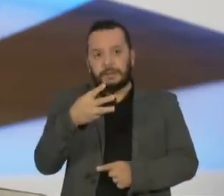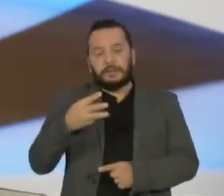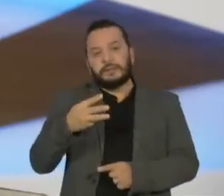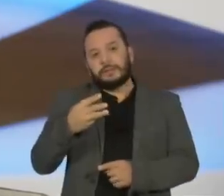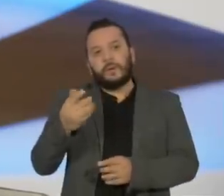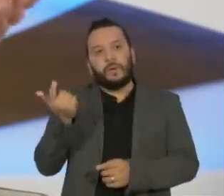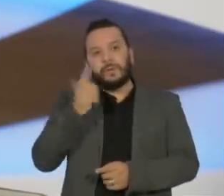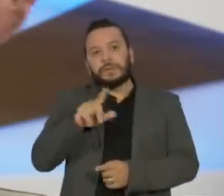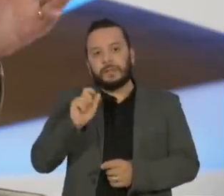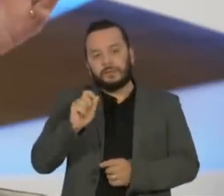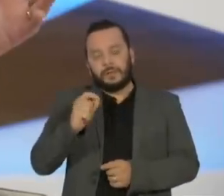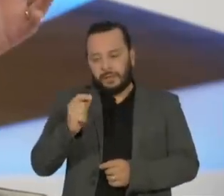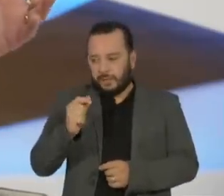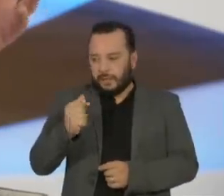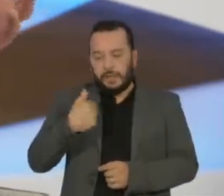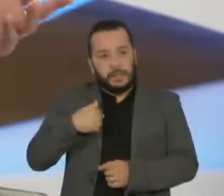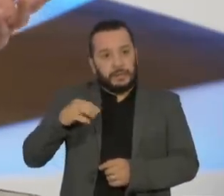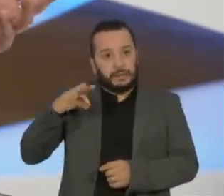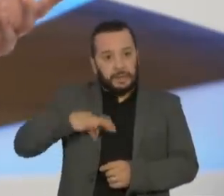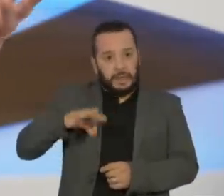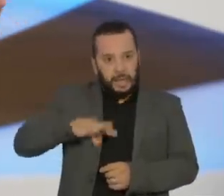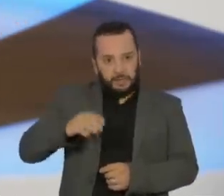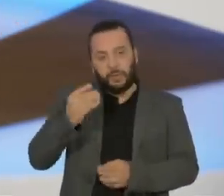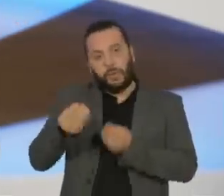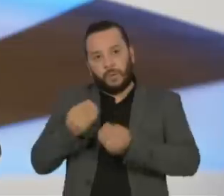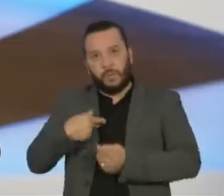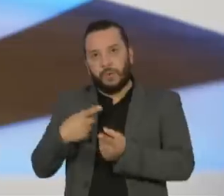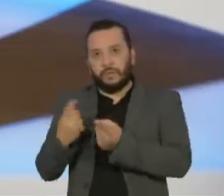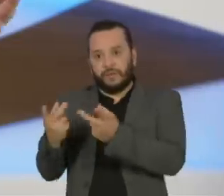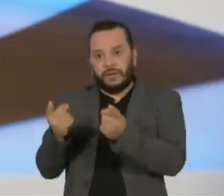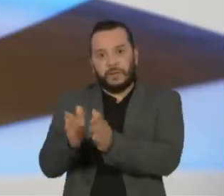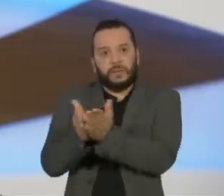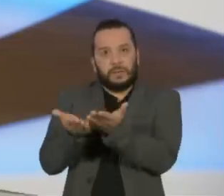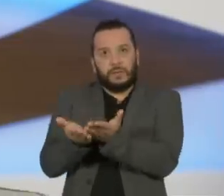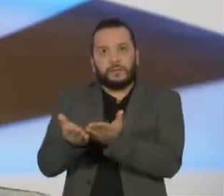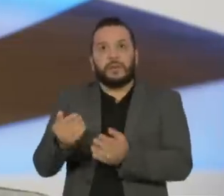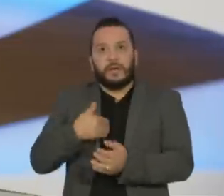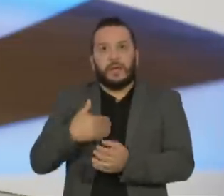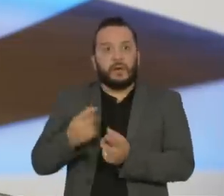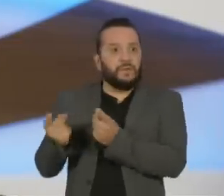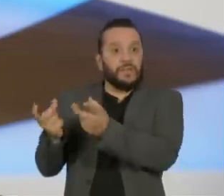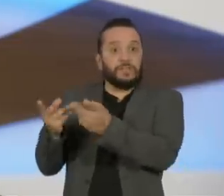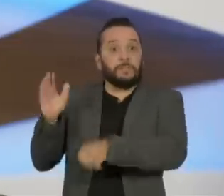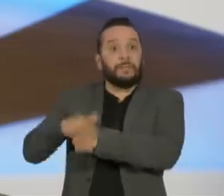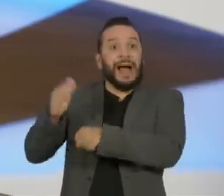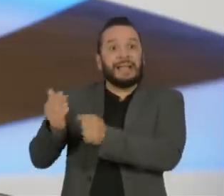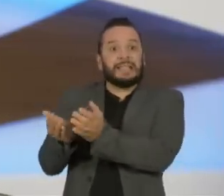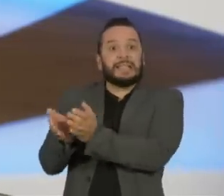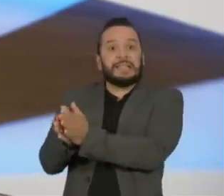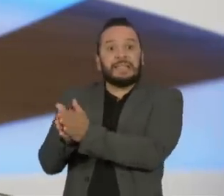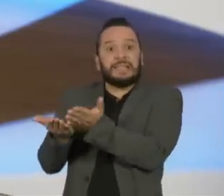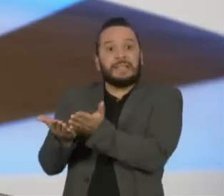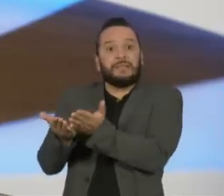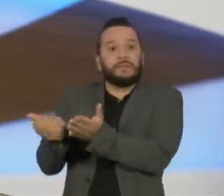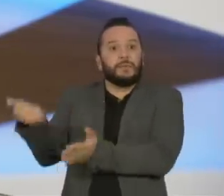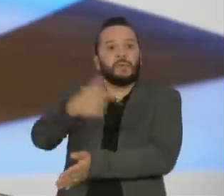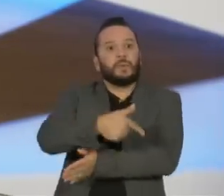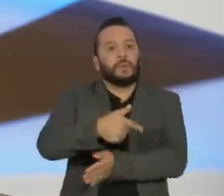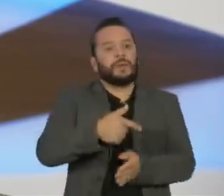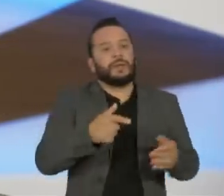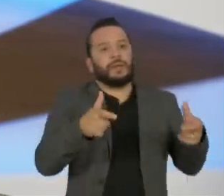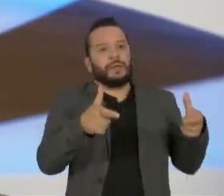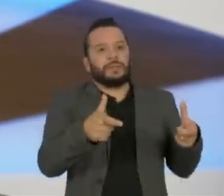eu me inventei como vendedor de livros, que, na verdade, acabei vendendo mais livros do que discos durante toda essa trajetória.